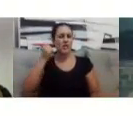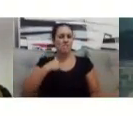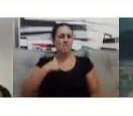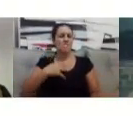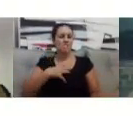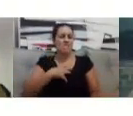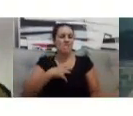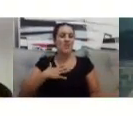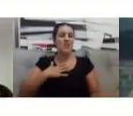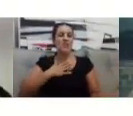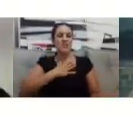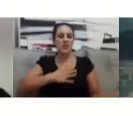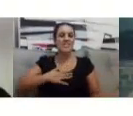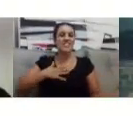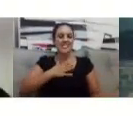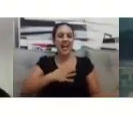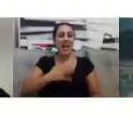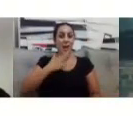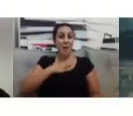bom para o meu currículo.